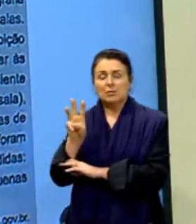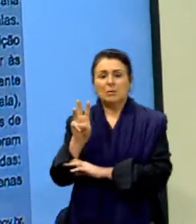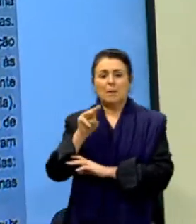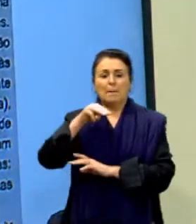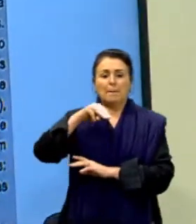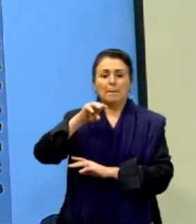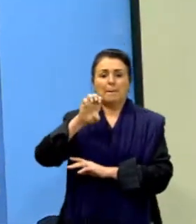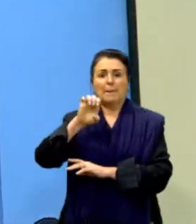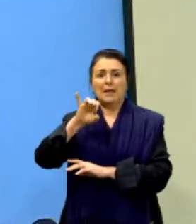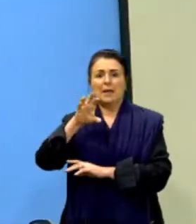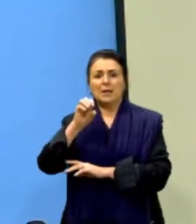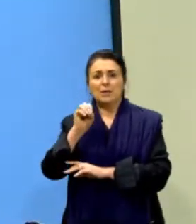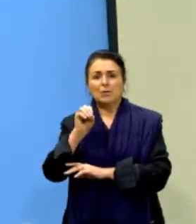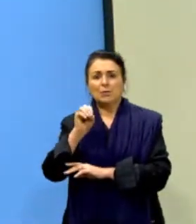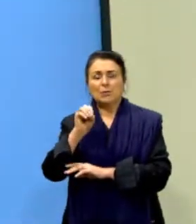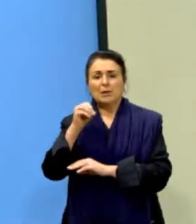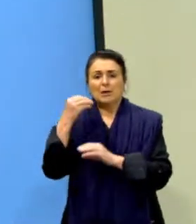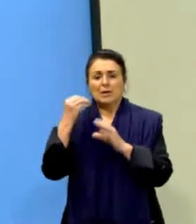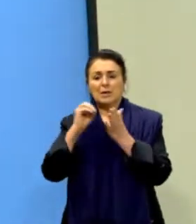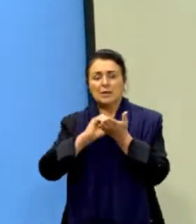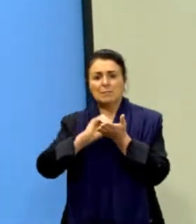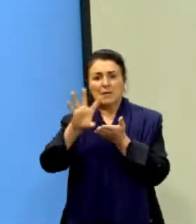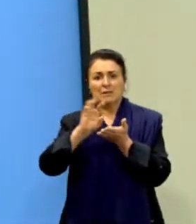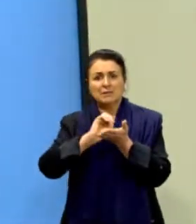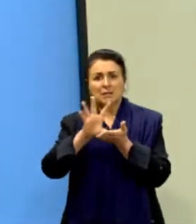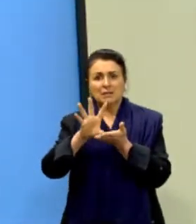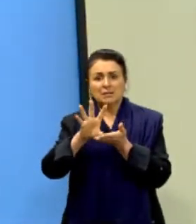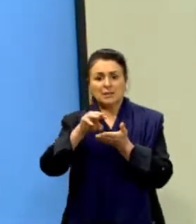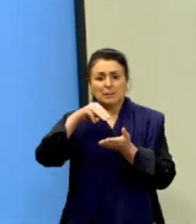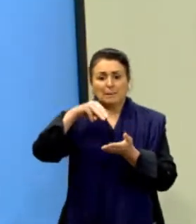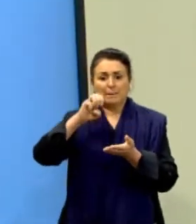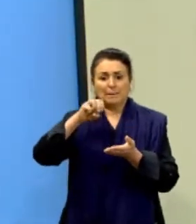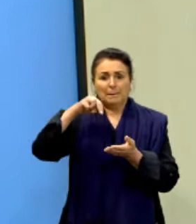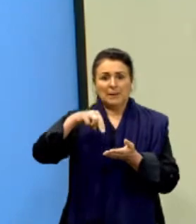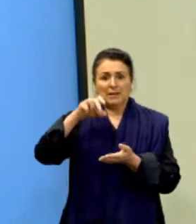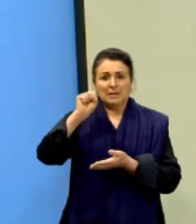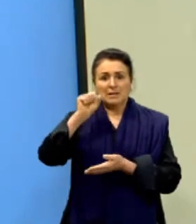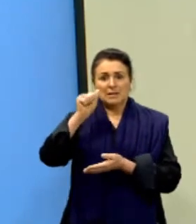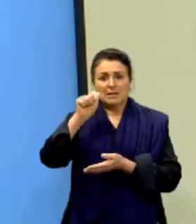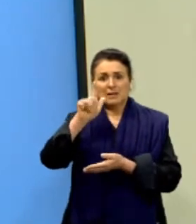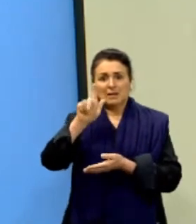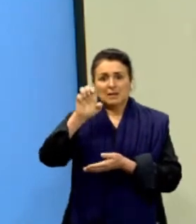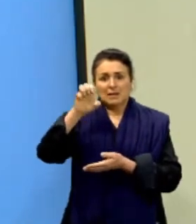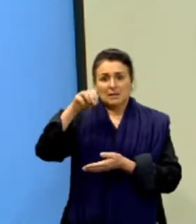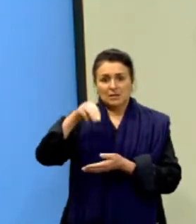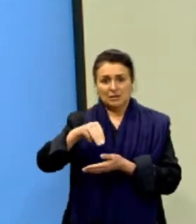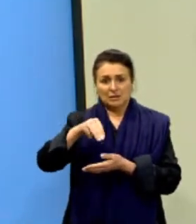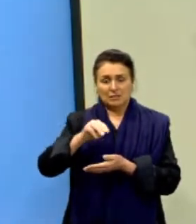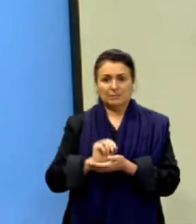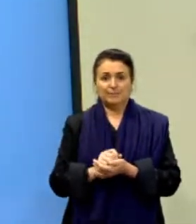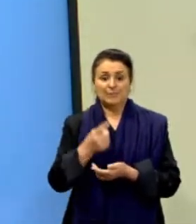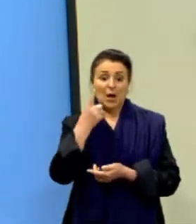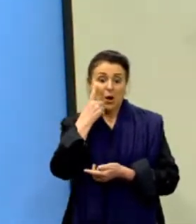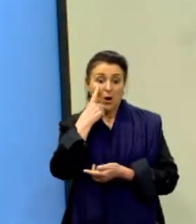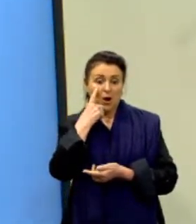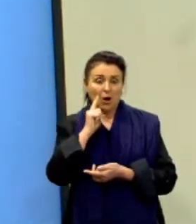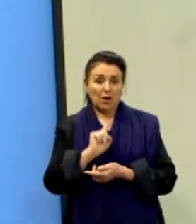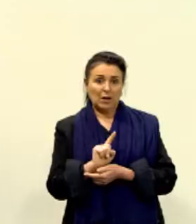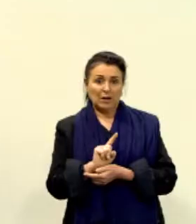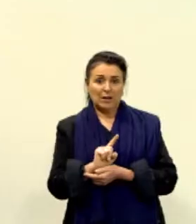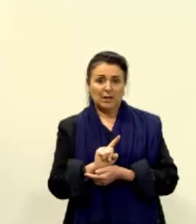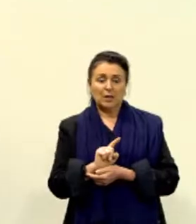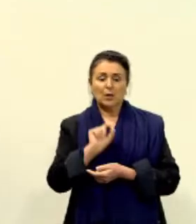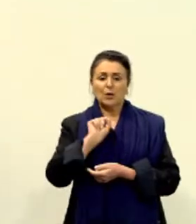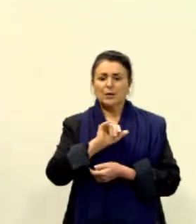e mensagem, tá? Mensagem, tá? Então, olha só, ele vai